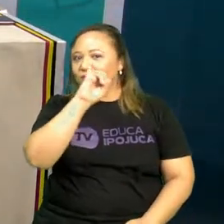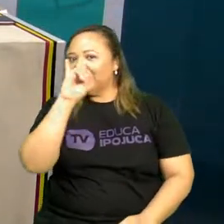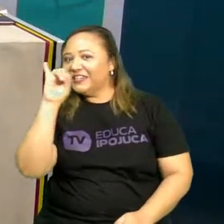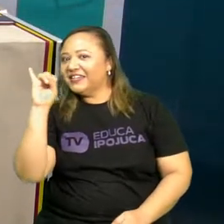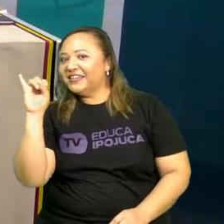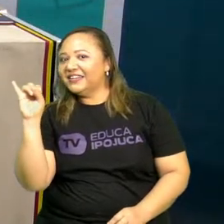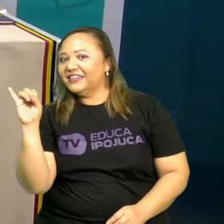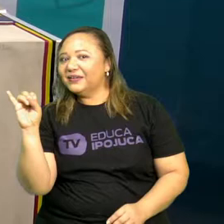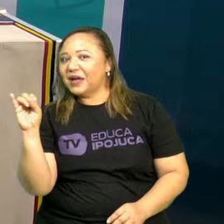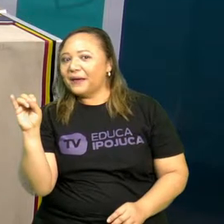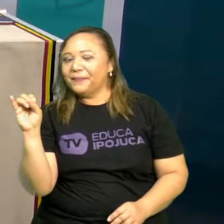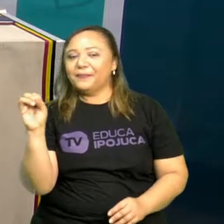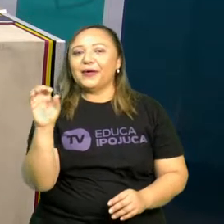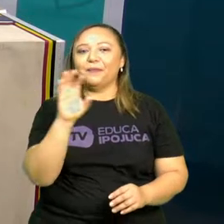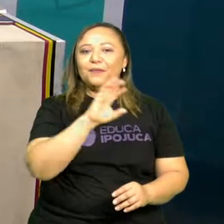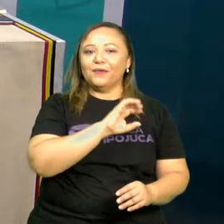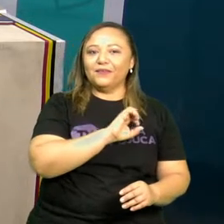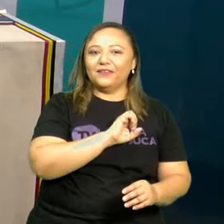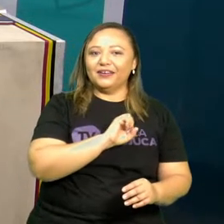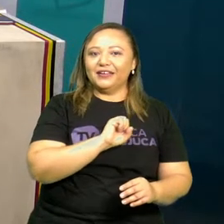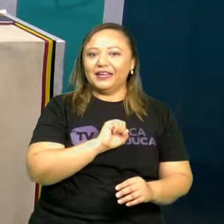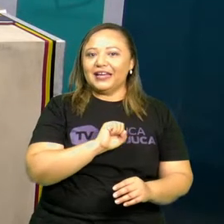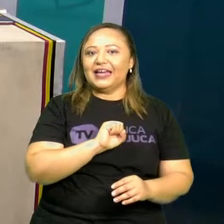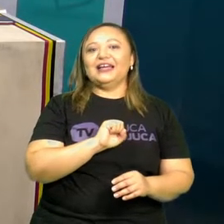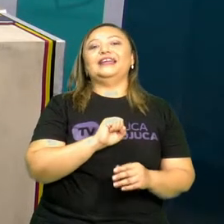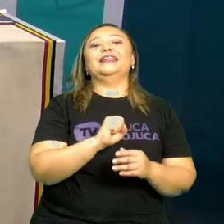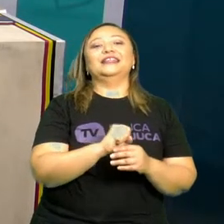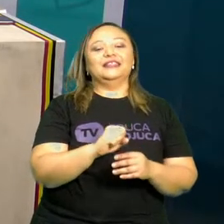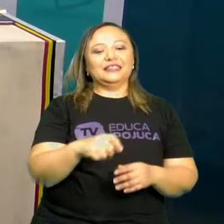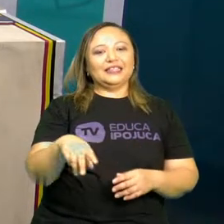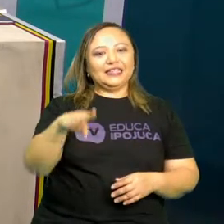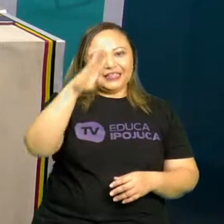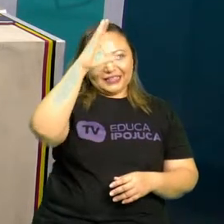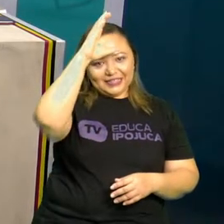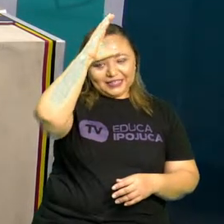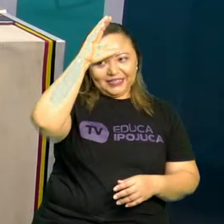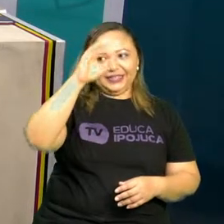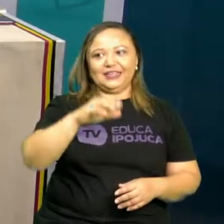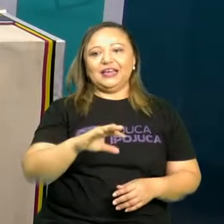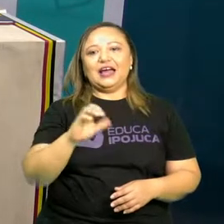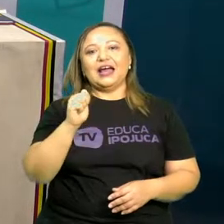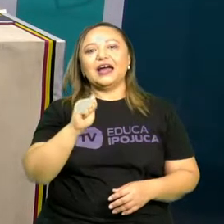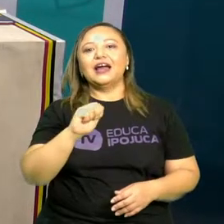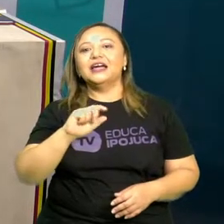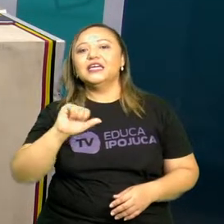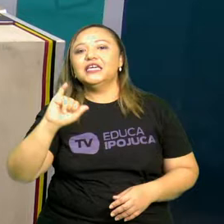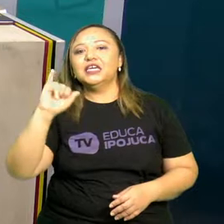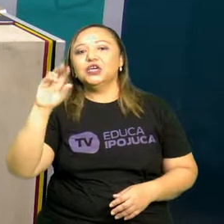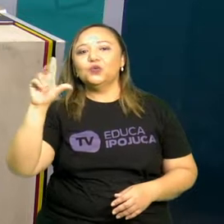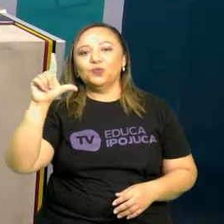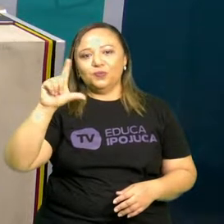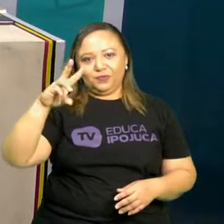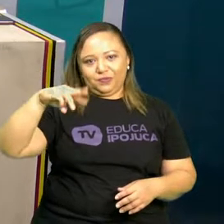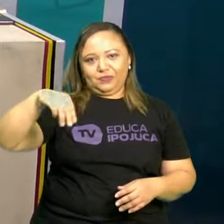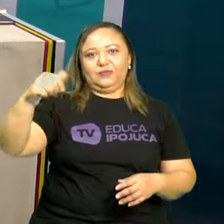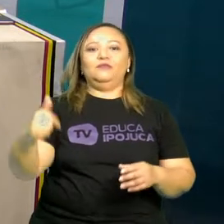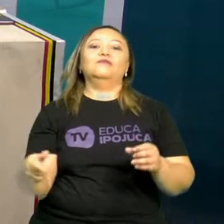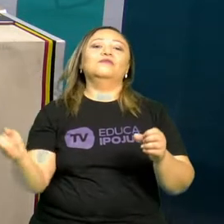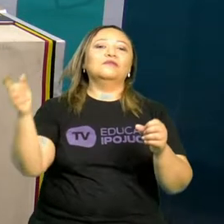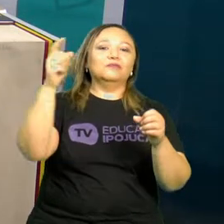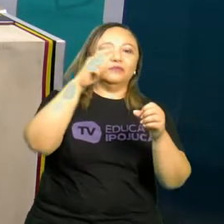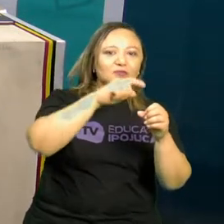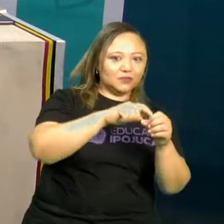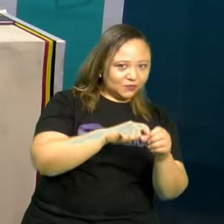Olá, amores, que aí uma está de volta com Educa e Pozuca. A gente vai ouvir uma